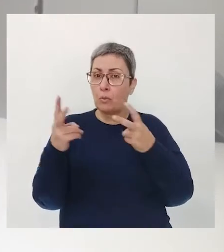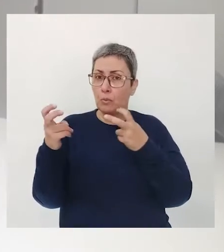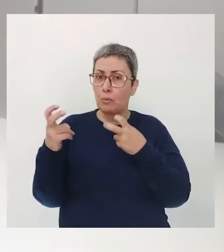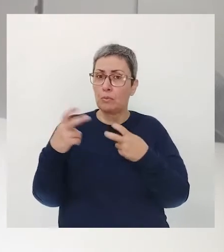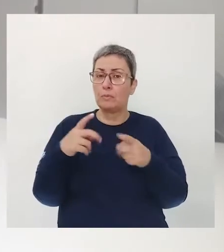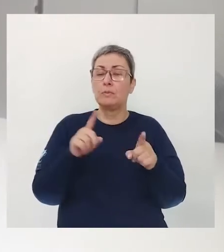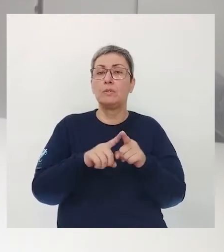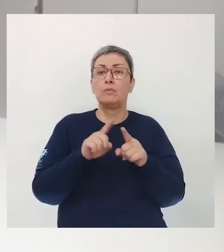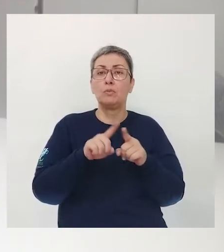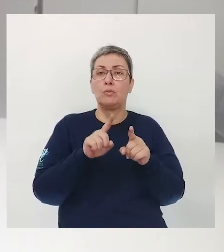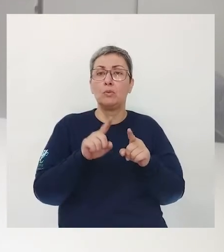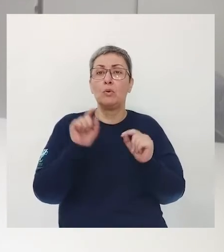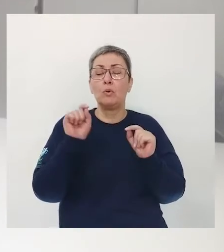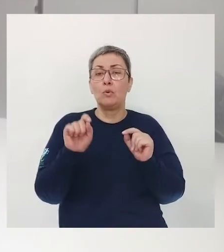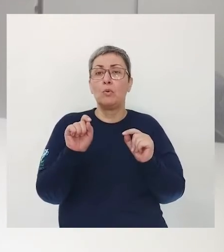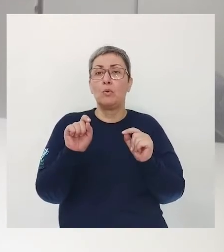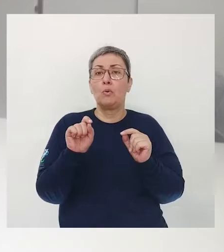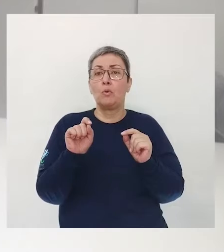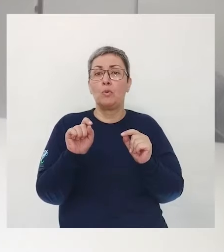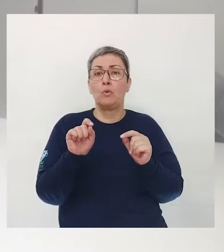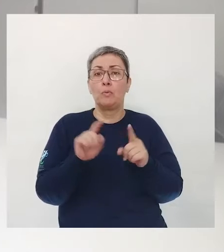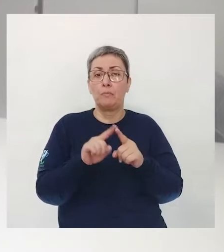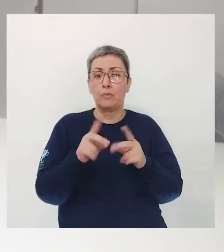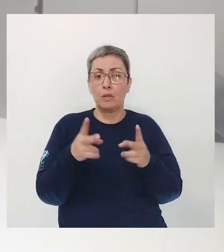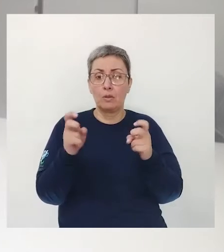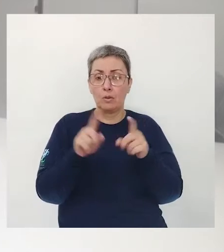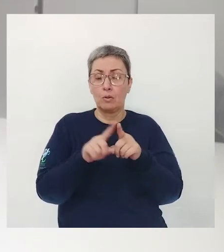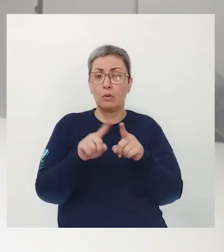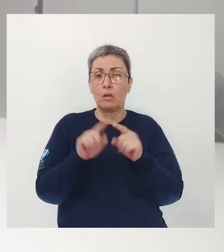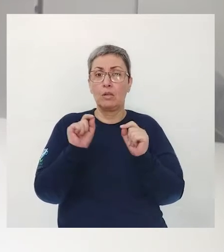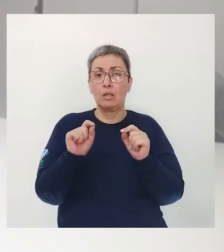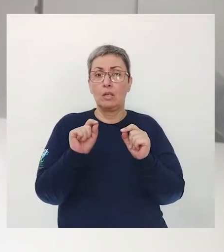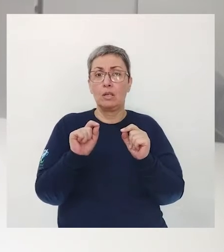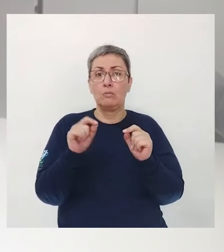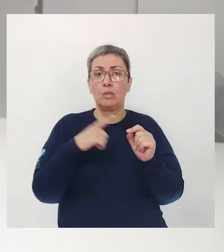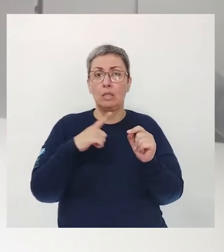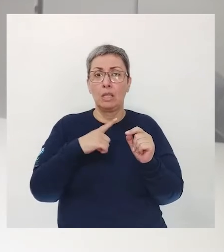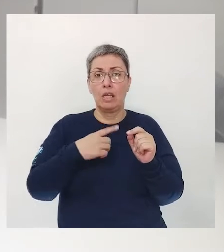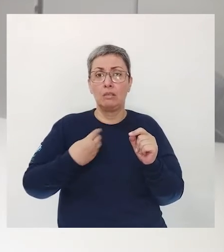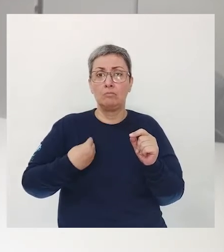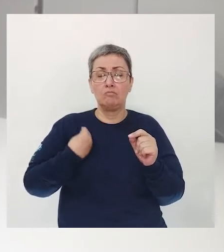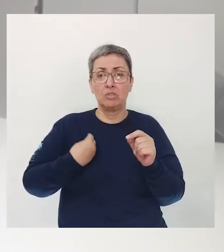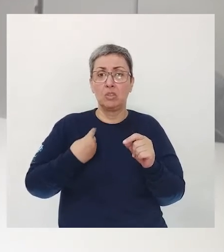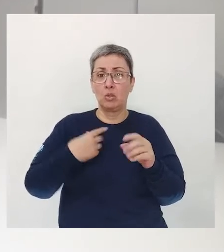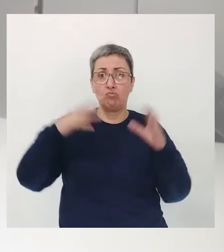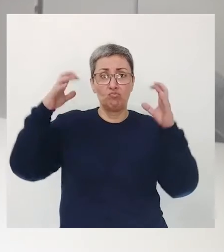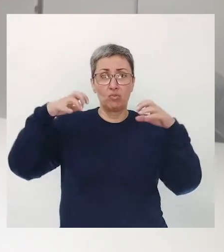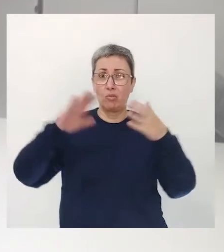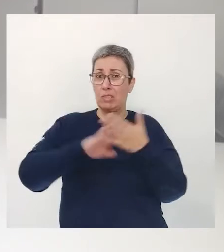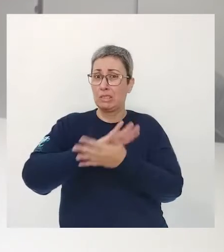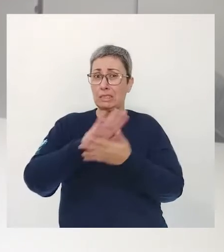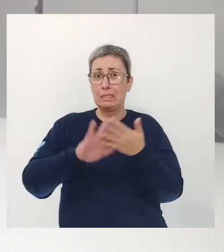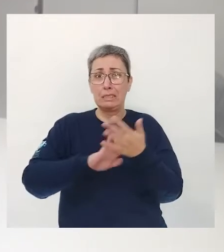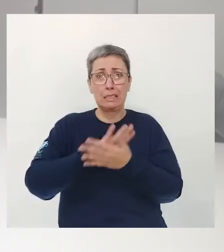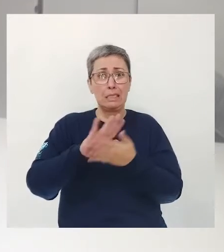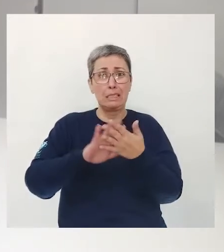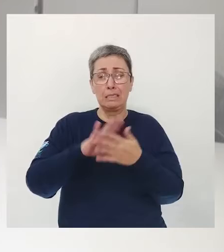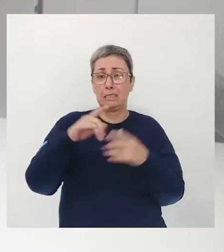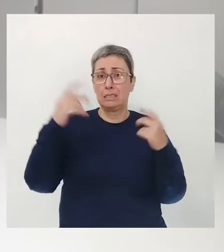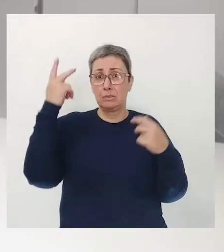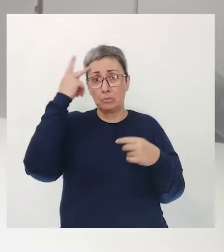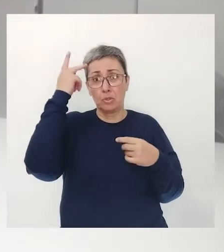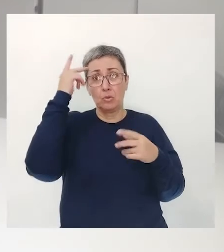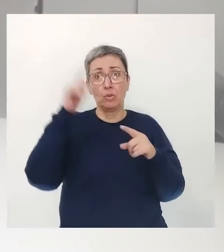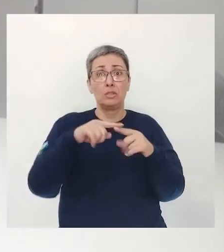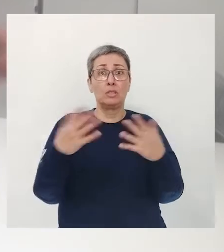Perceberam? Também É... Vocês perceberam também Que há muito tempo Não chove em São Paulo? Pois é